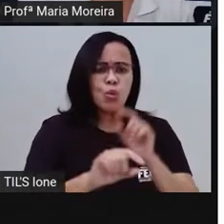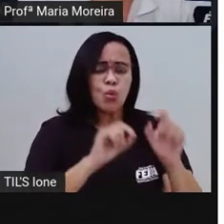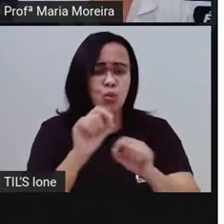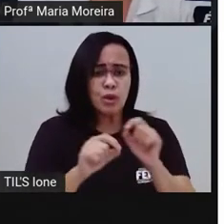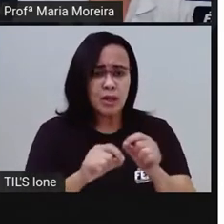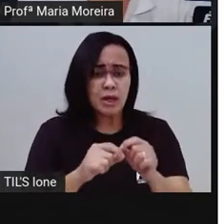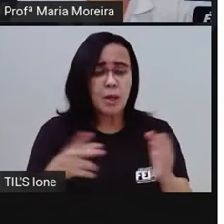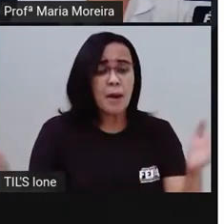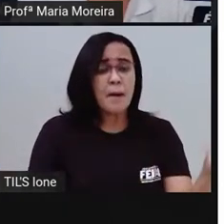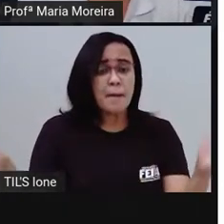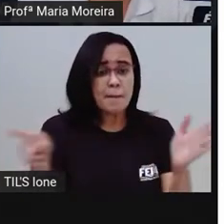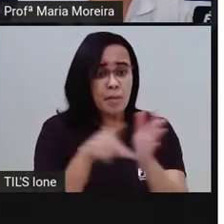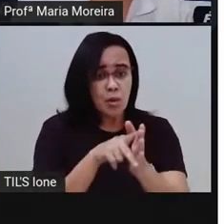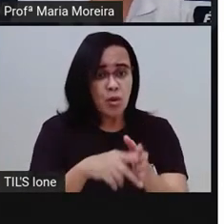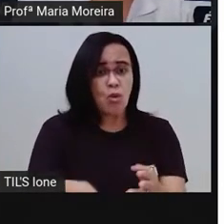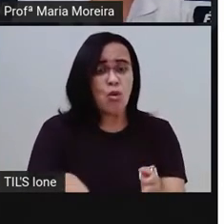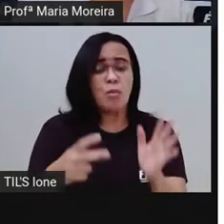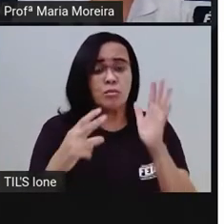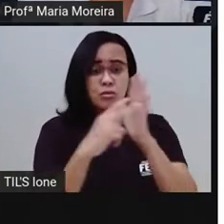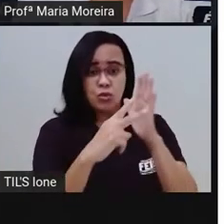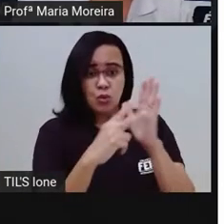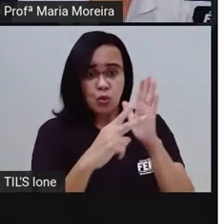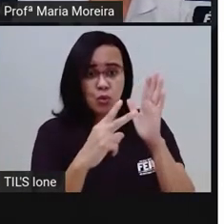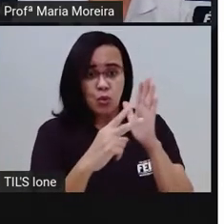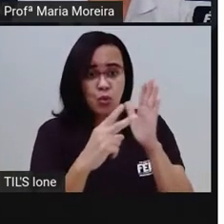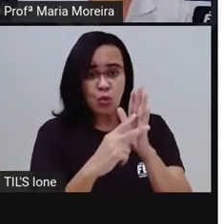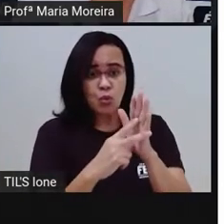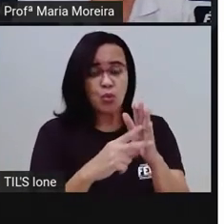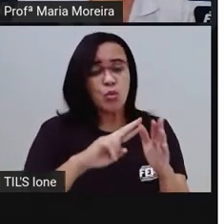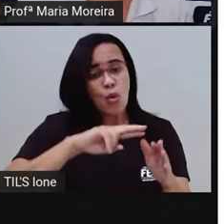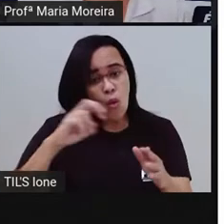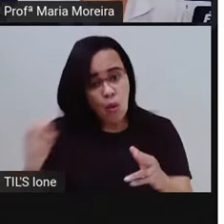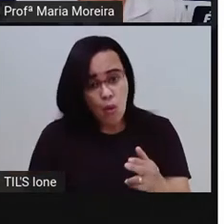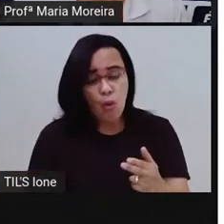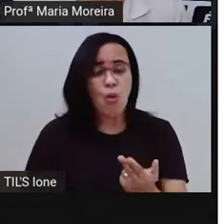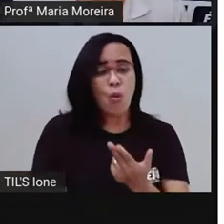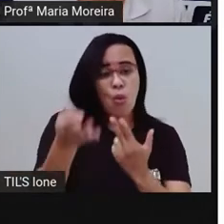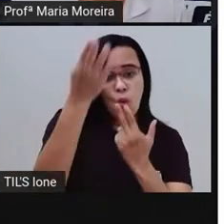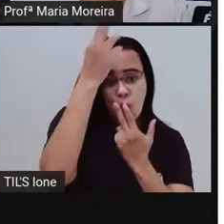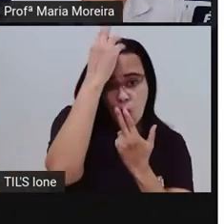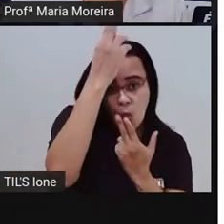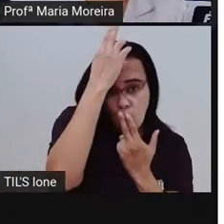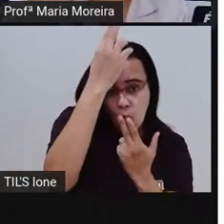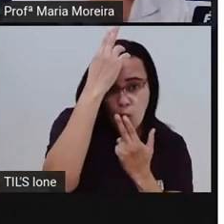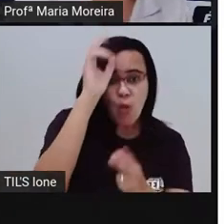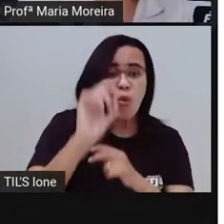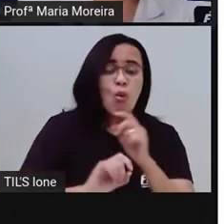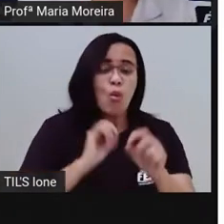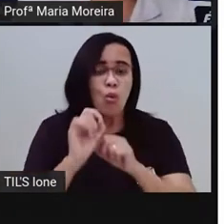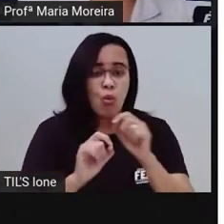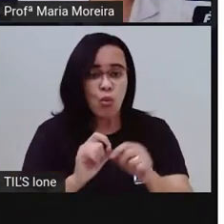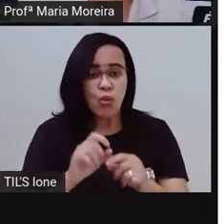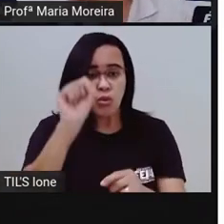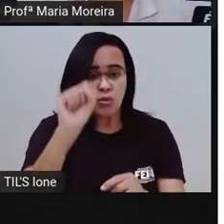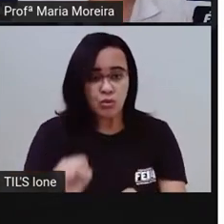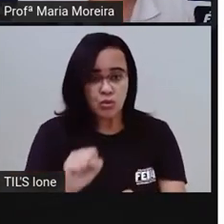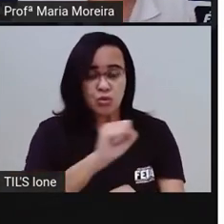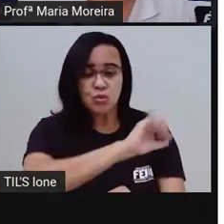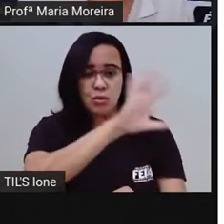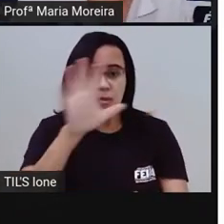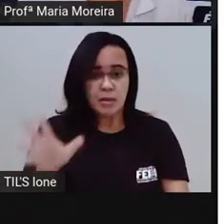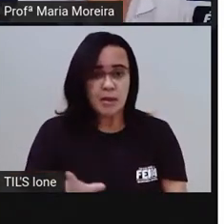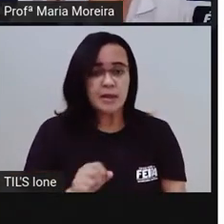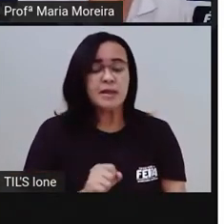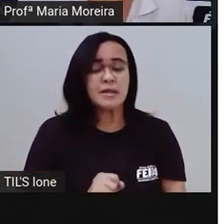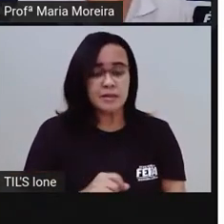Indígena por excelência desse país sul-americano. E aí, quando a Pró, né? Estava aqui